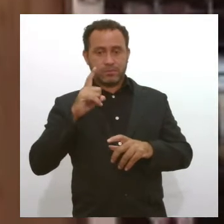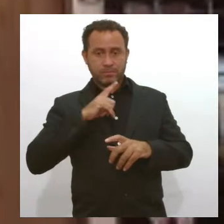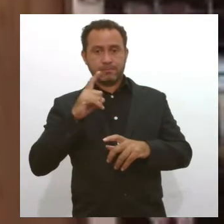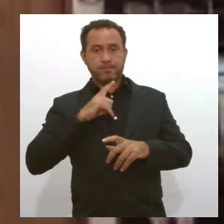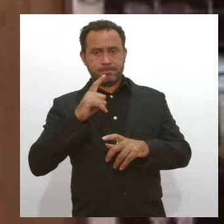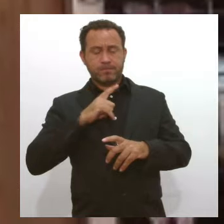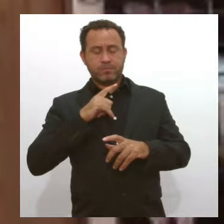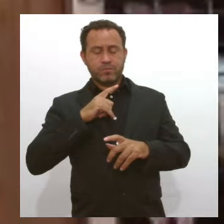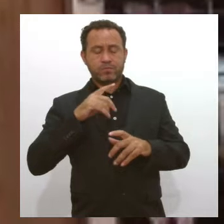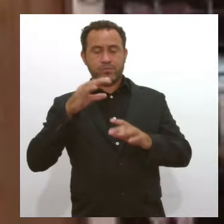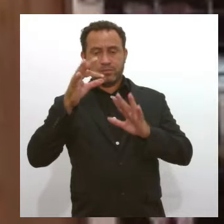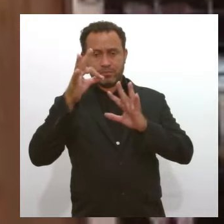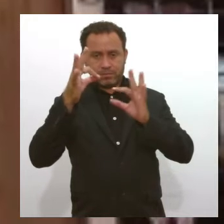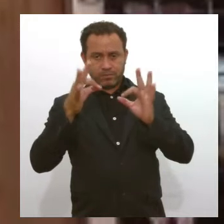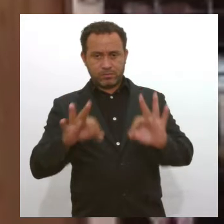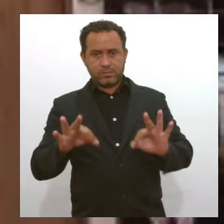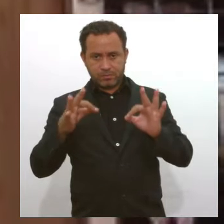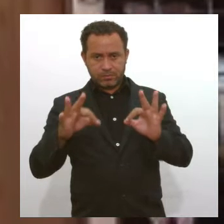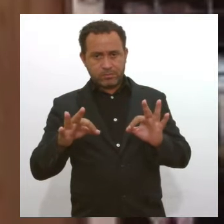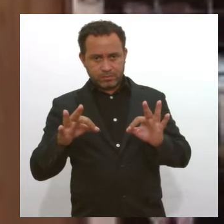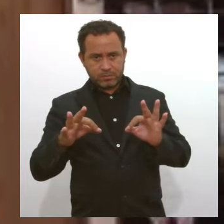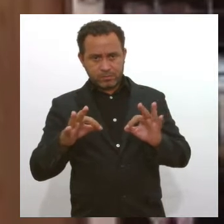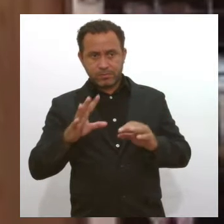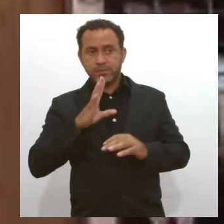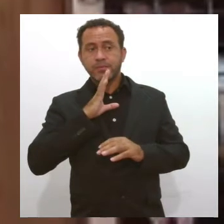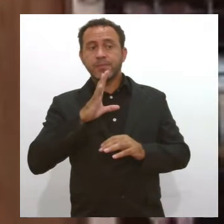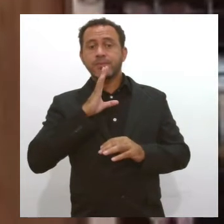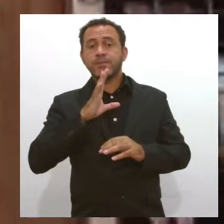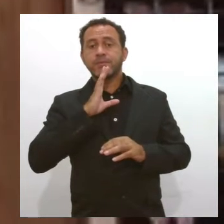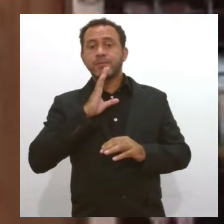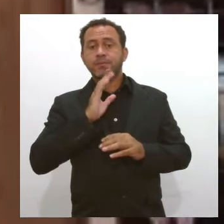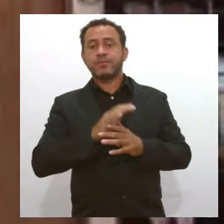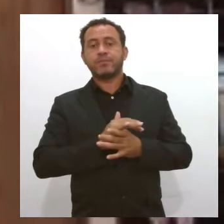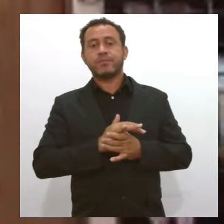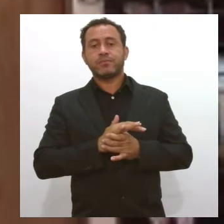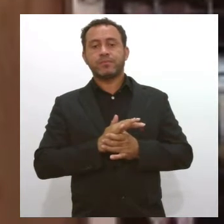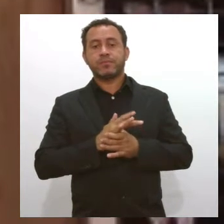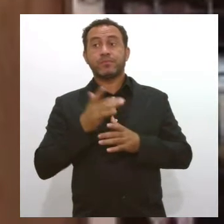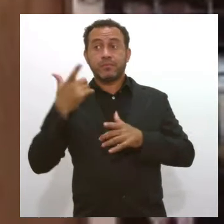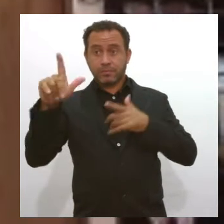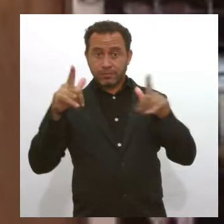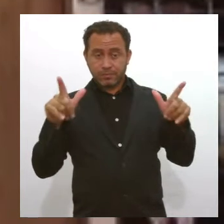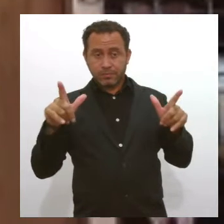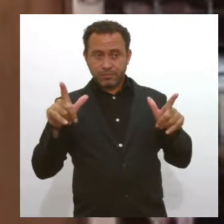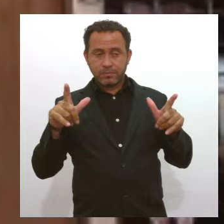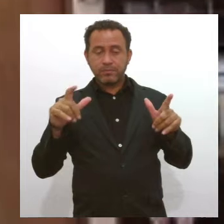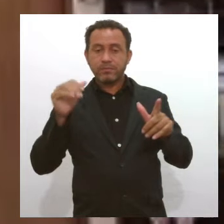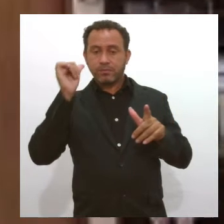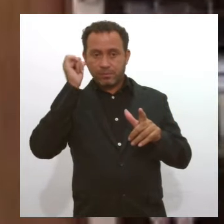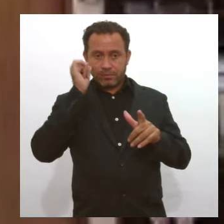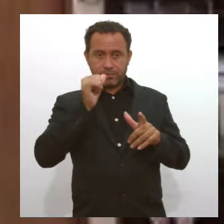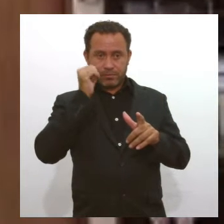devida. E nós tivemos até conhecimento de que houve um caso em que a mulher